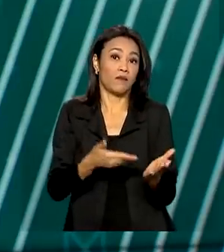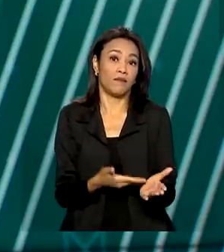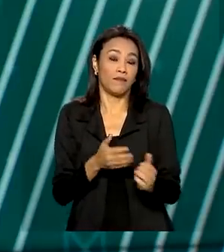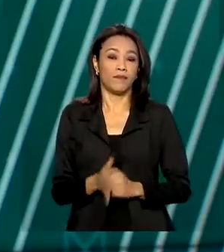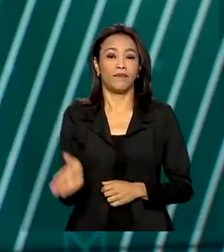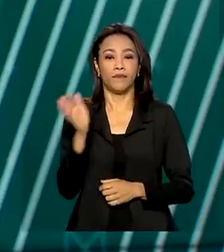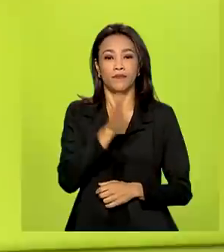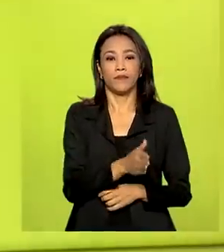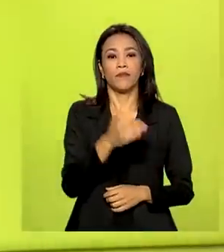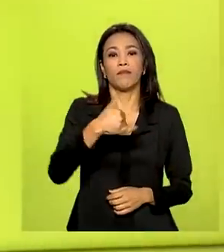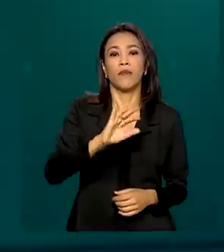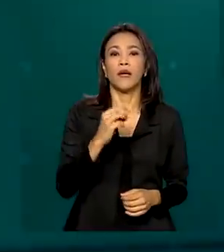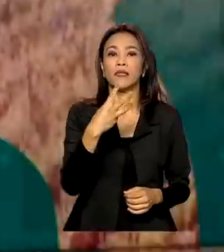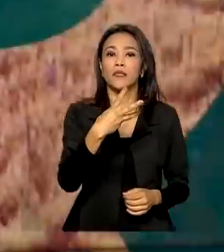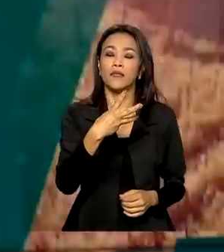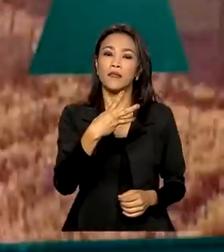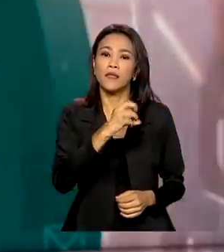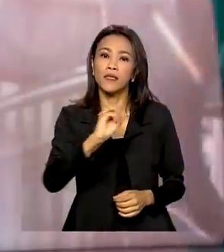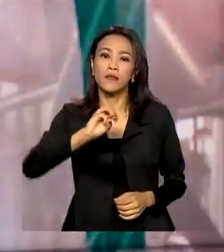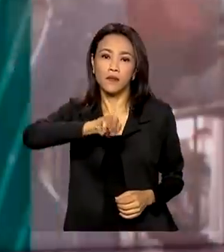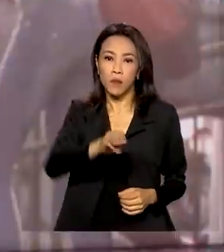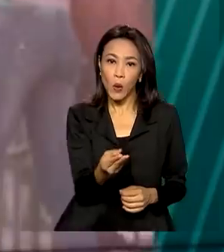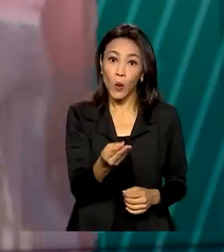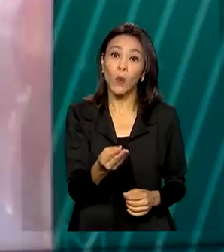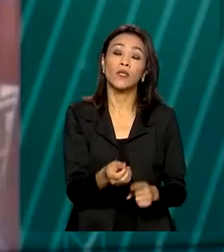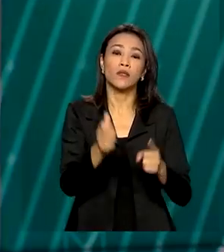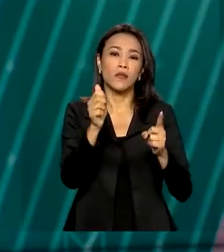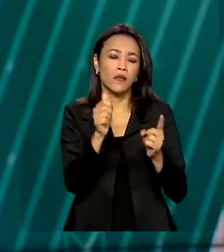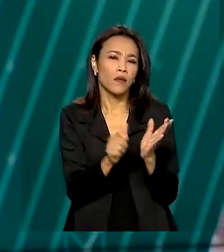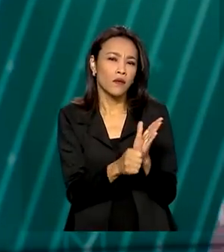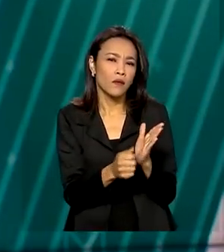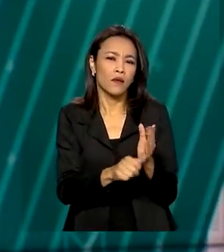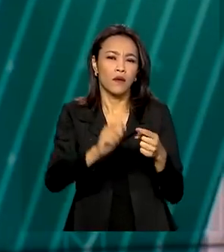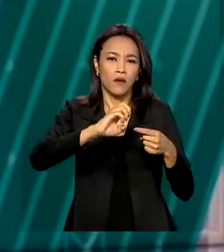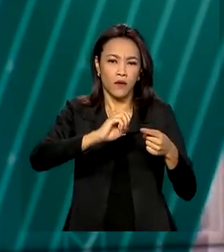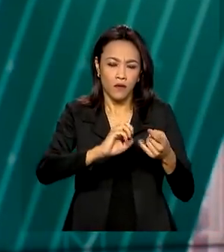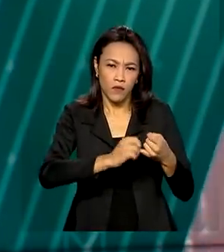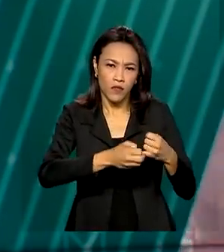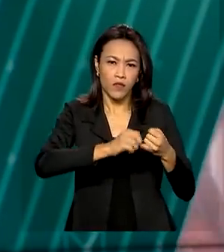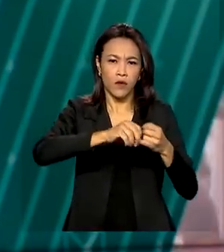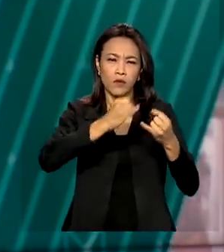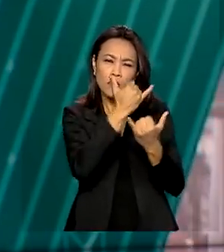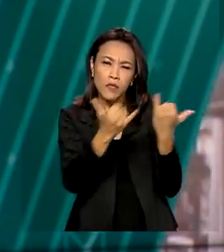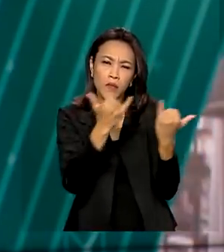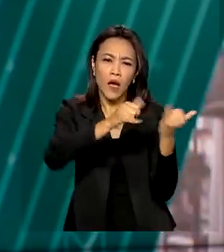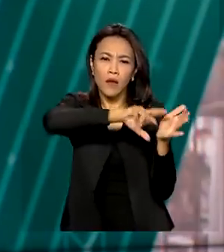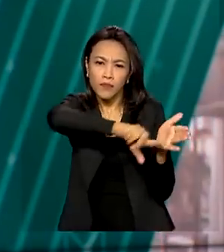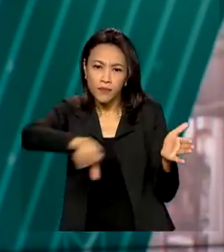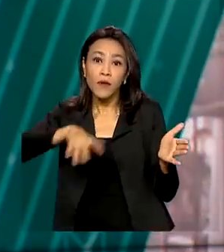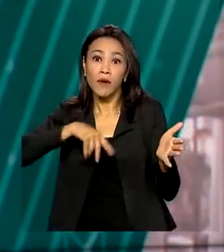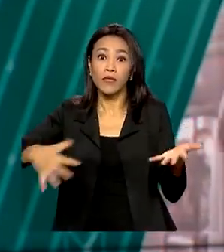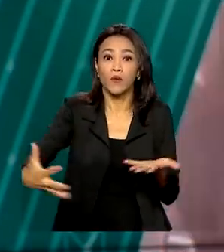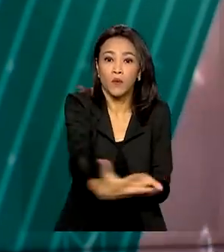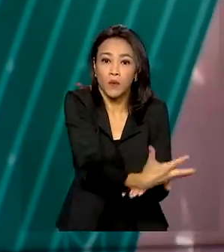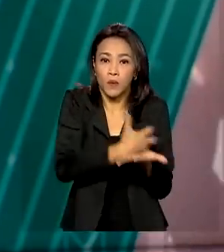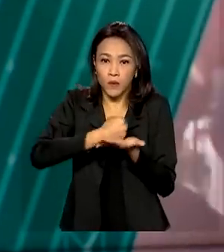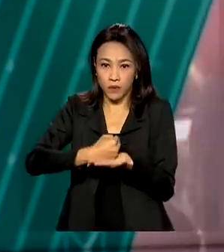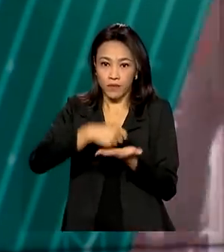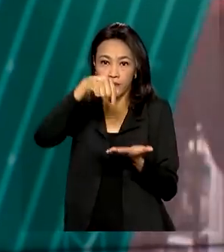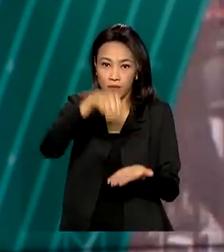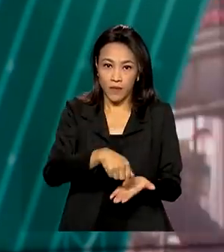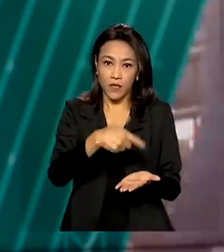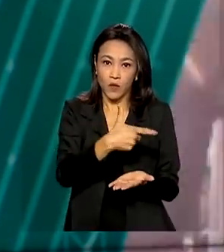de 300 milhões de toneladas de grãos devem ser colhidos na safra 2022-2023 que começou a ser